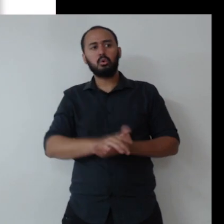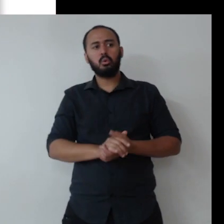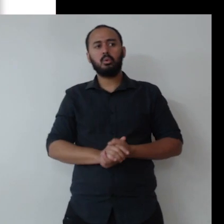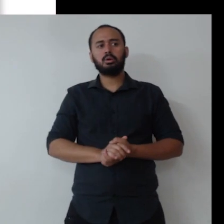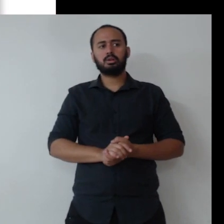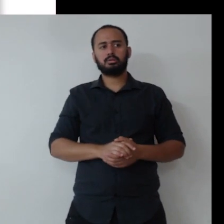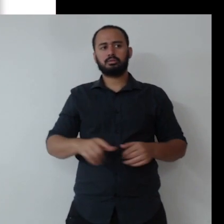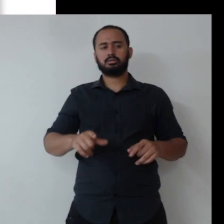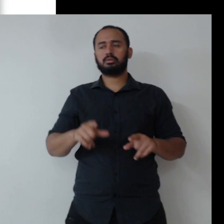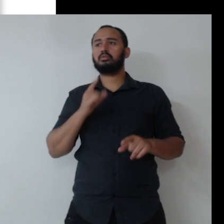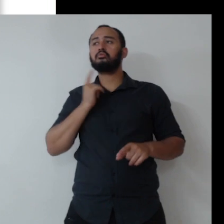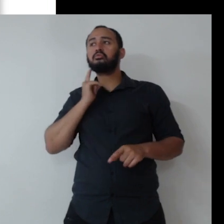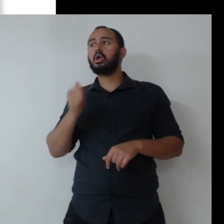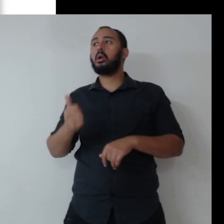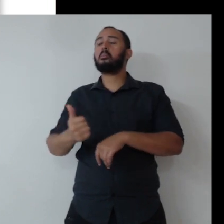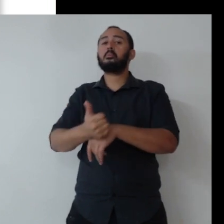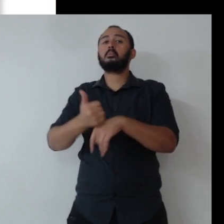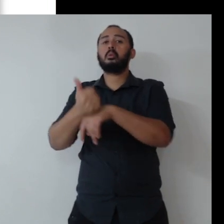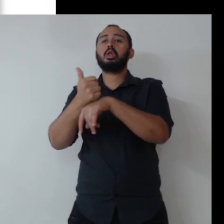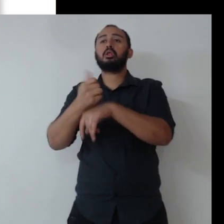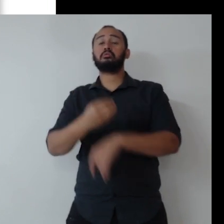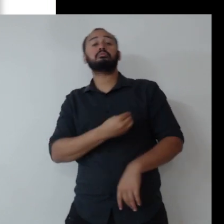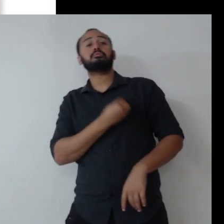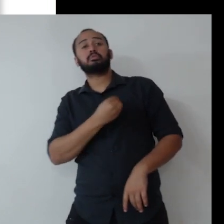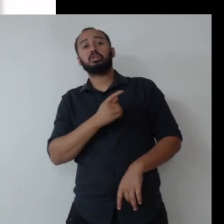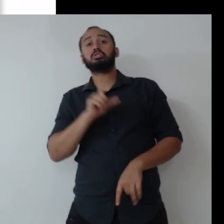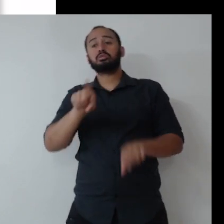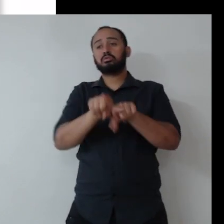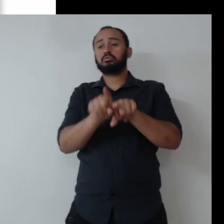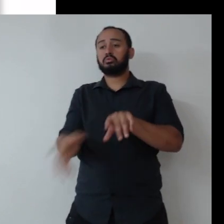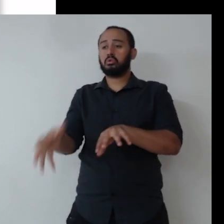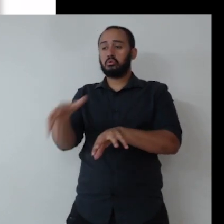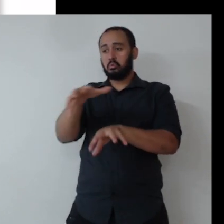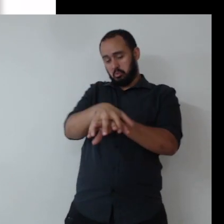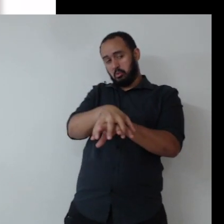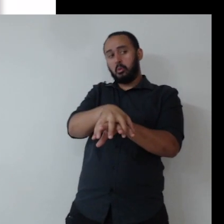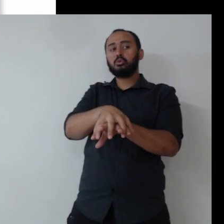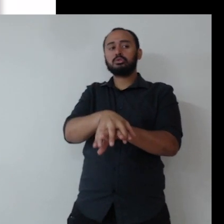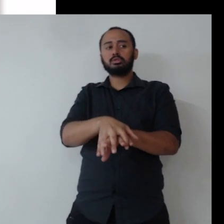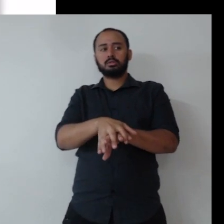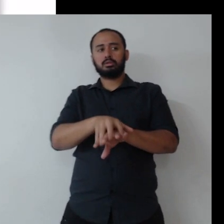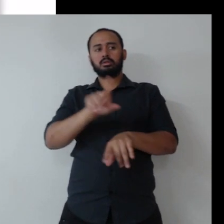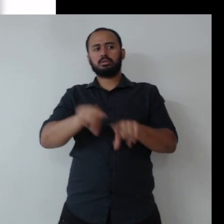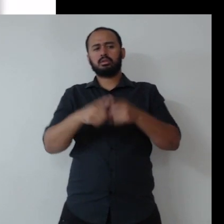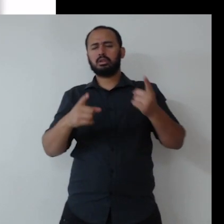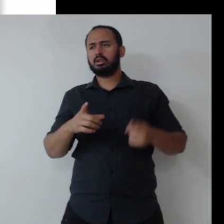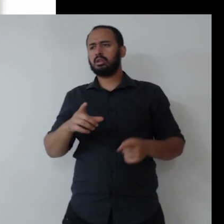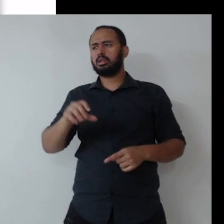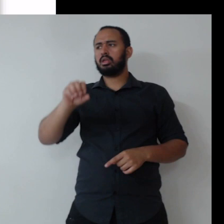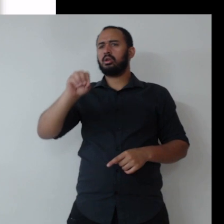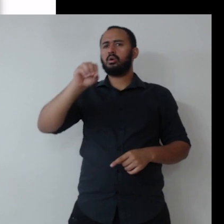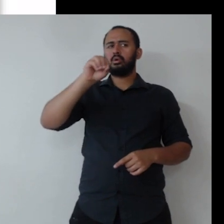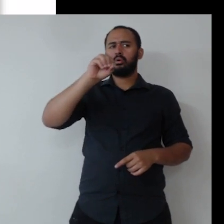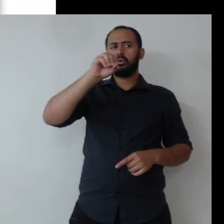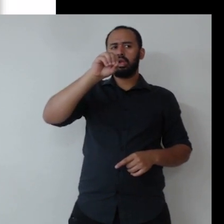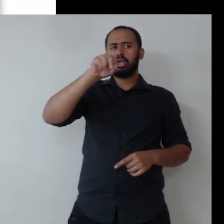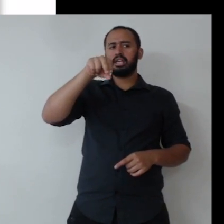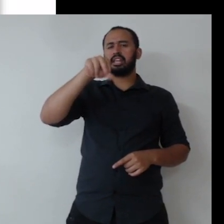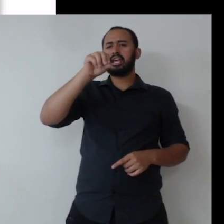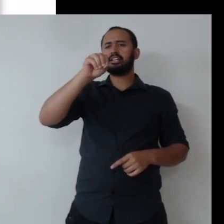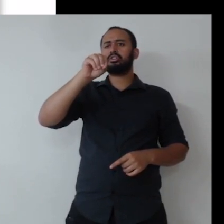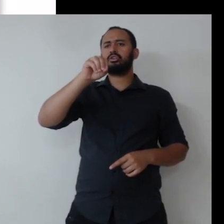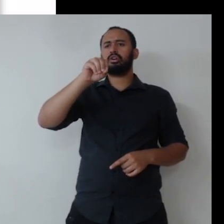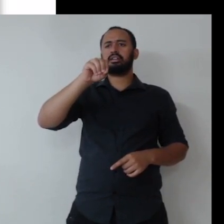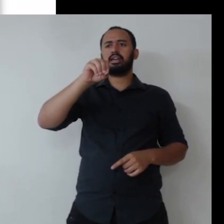questões relacionadas à qualidade de vida, diversidade, inclusão. Uma coisa muito interessante que tem na NS é que mais de 50